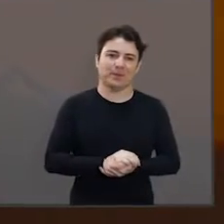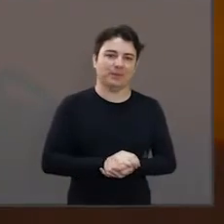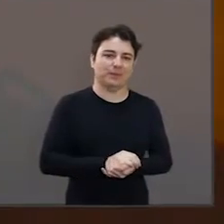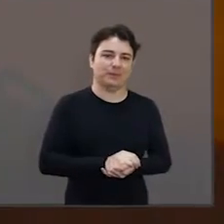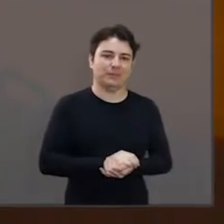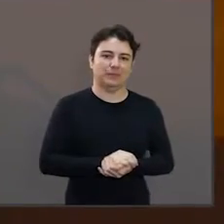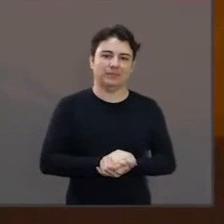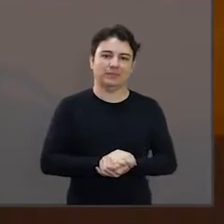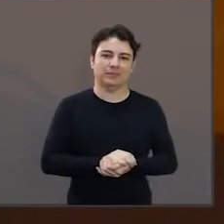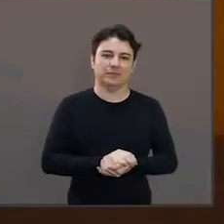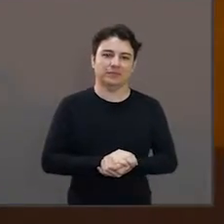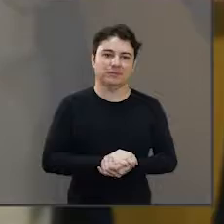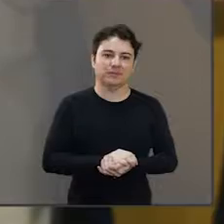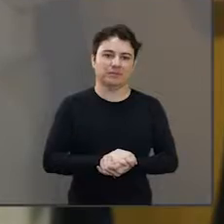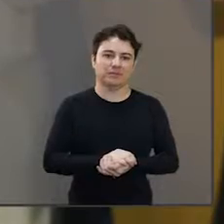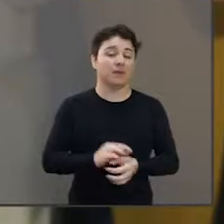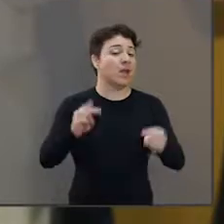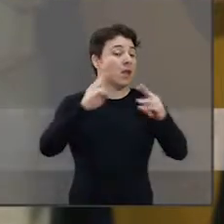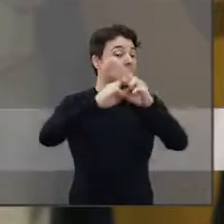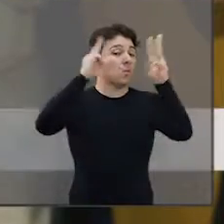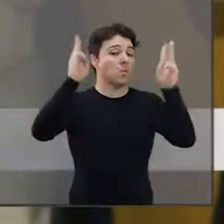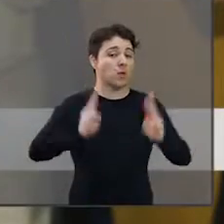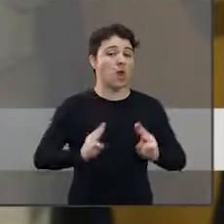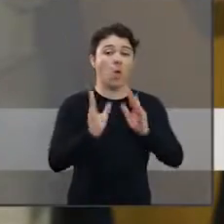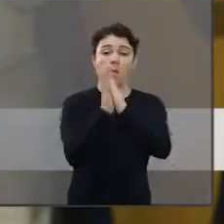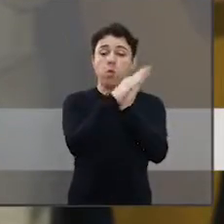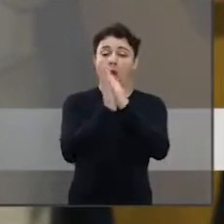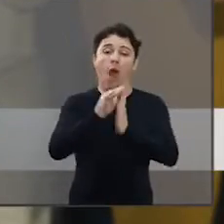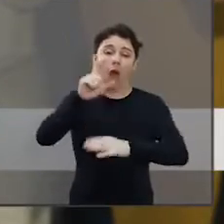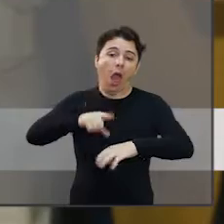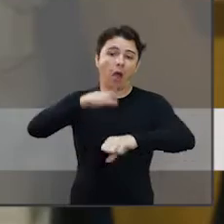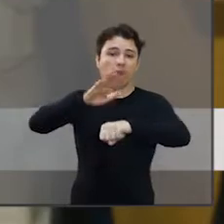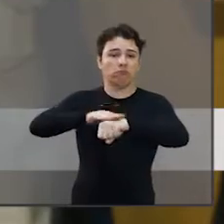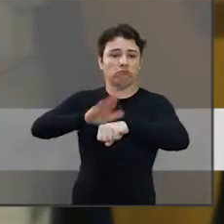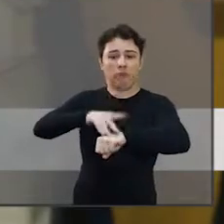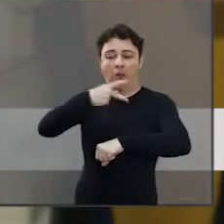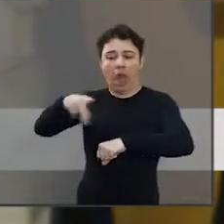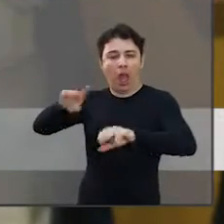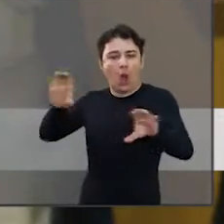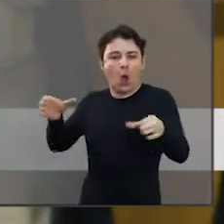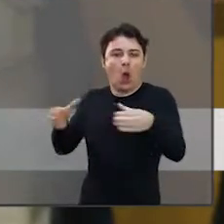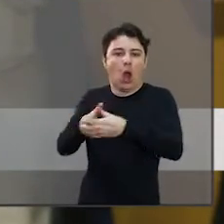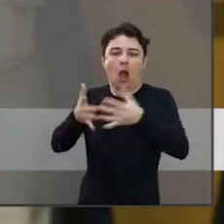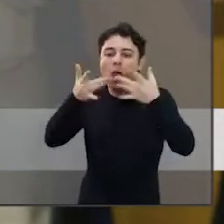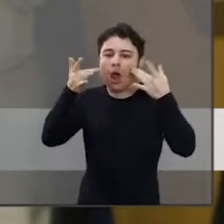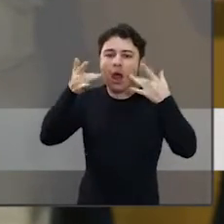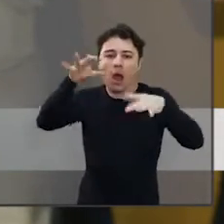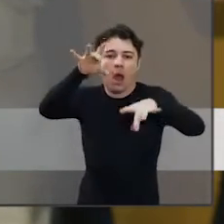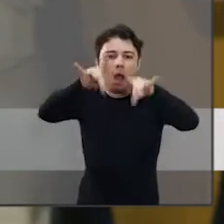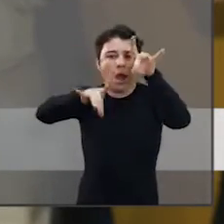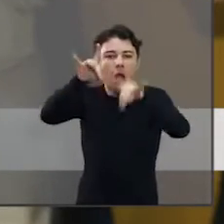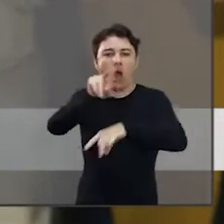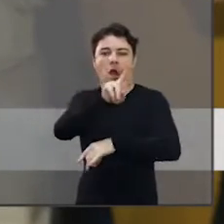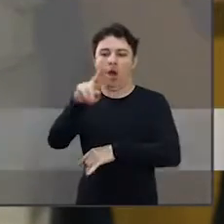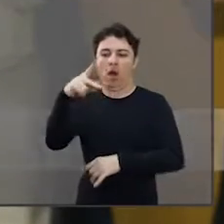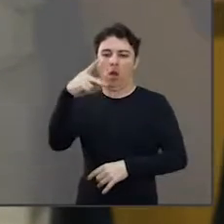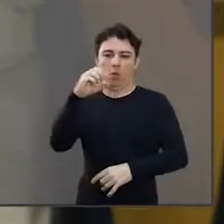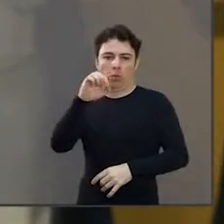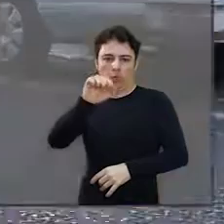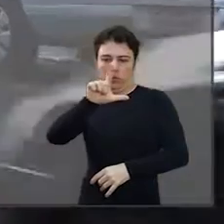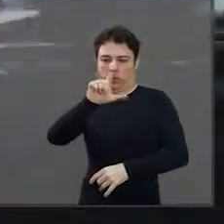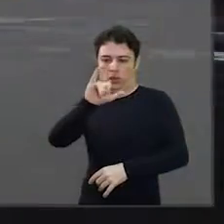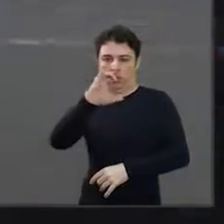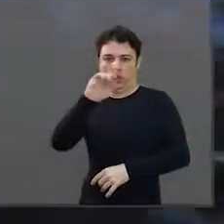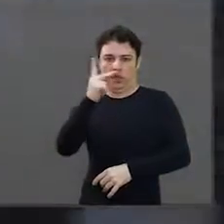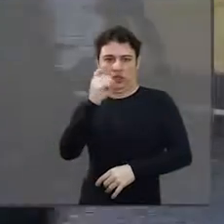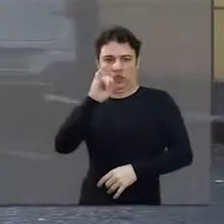divertida e interativa. O museu, ele é um projeto da Companhia Polichinela, da qual eu faço parte.